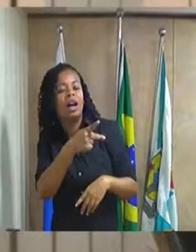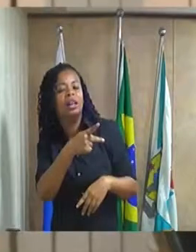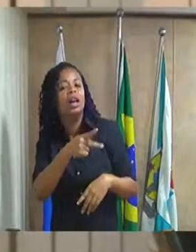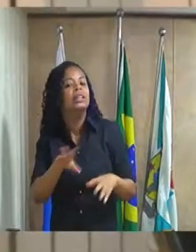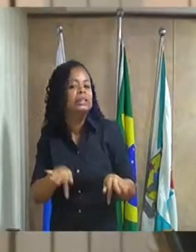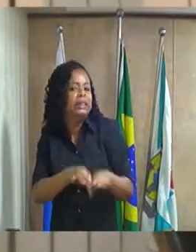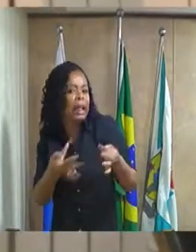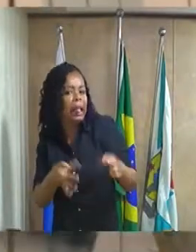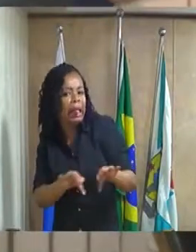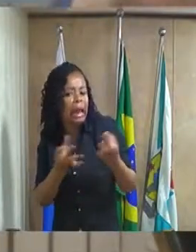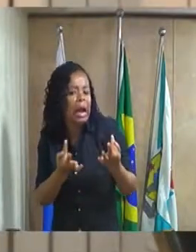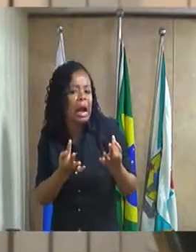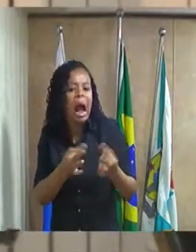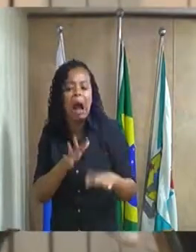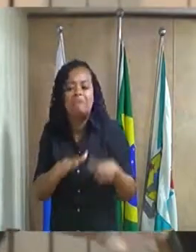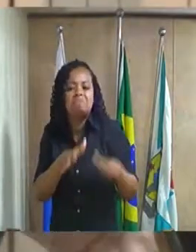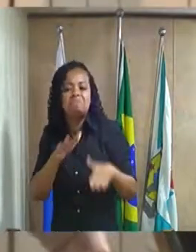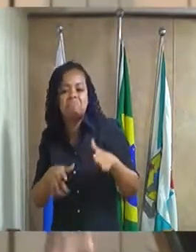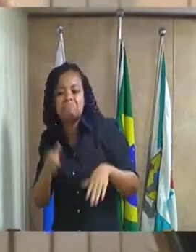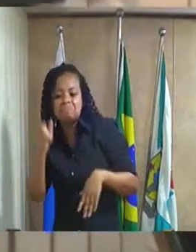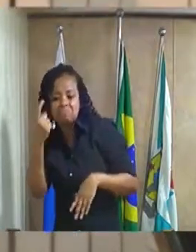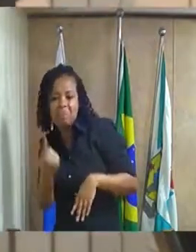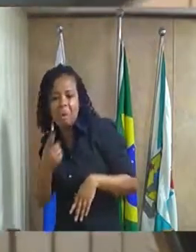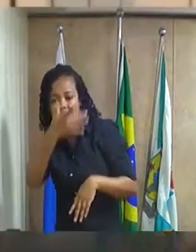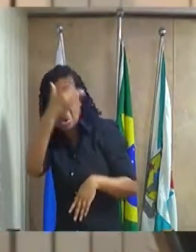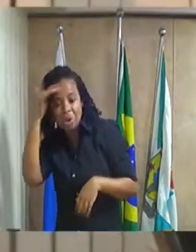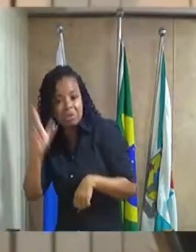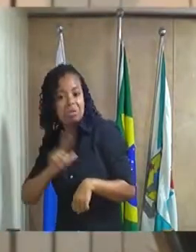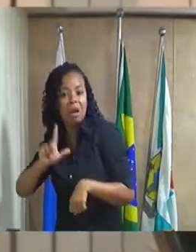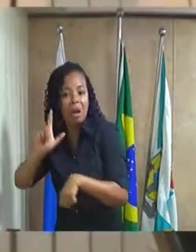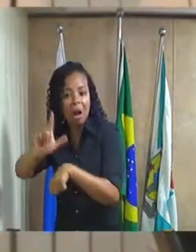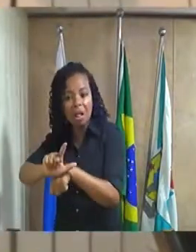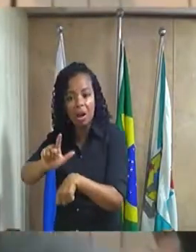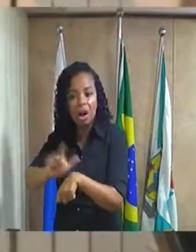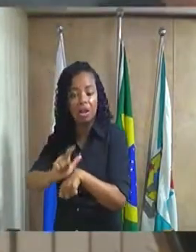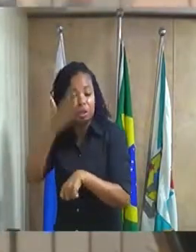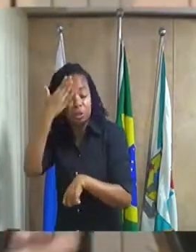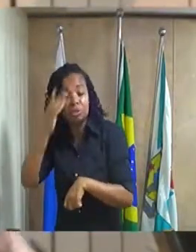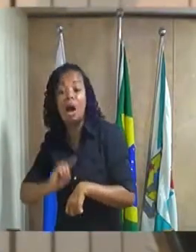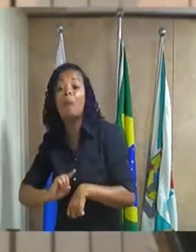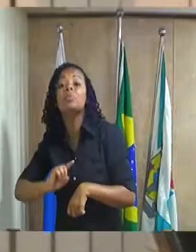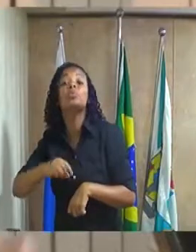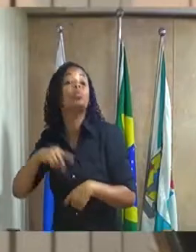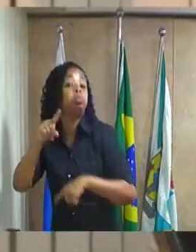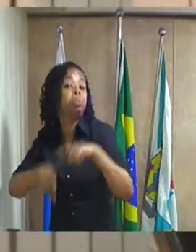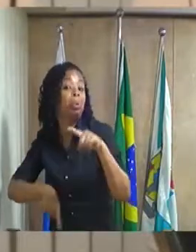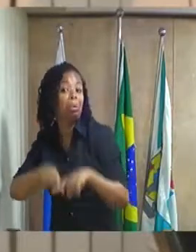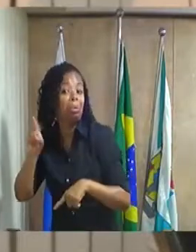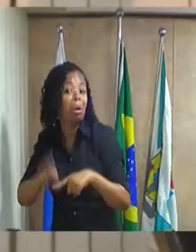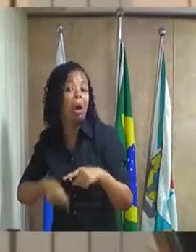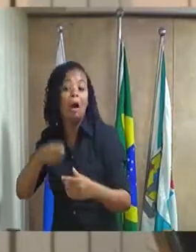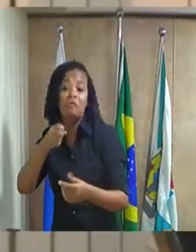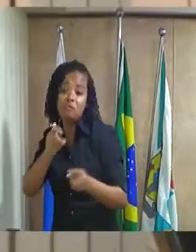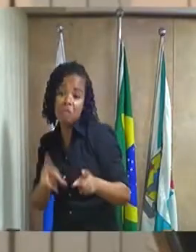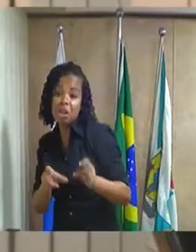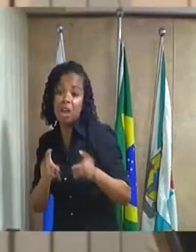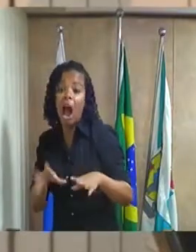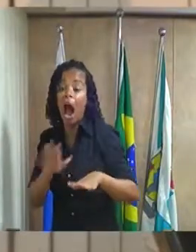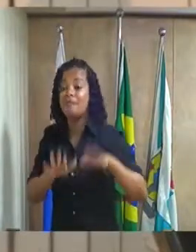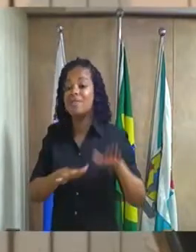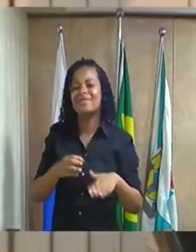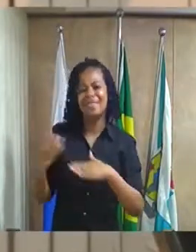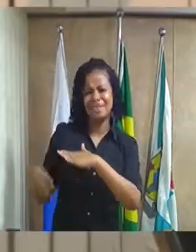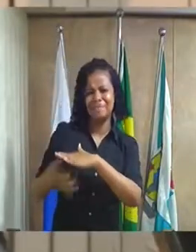Wendel o camarada tem uma loja ali que você não sabe de onde é o produto e ele vende pelo preço e o empresário quer trabalhar honestamente